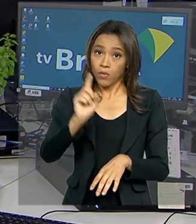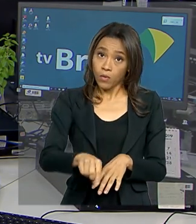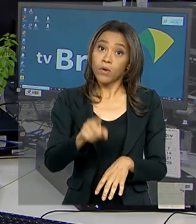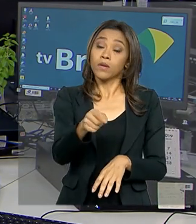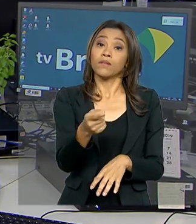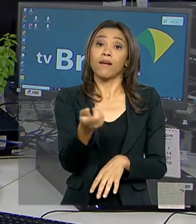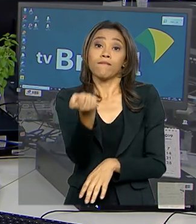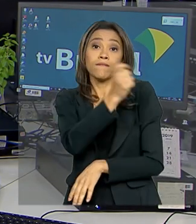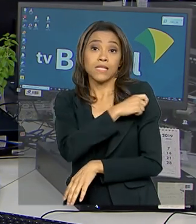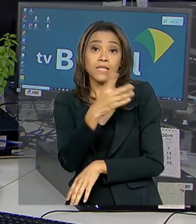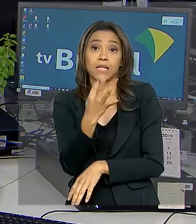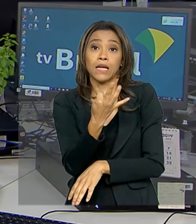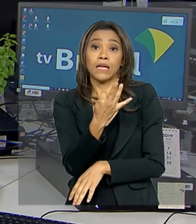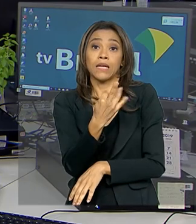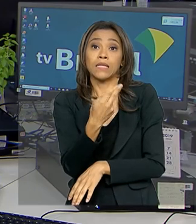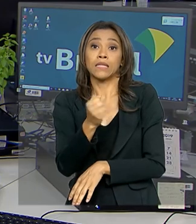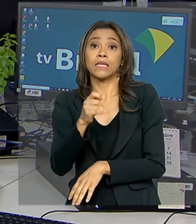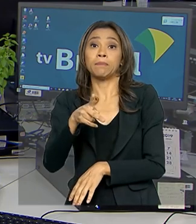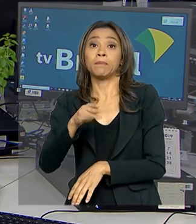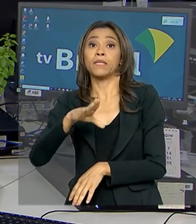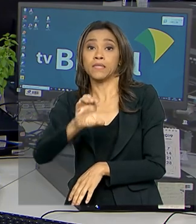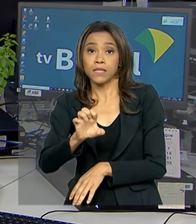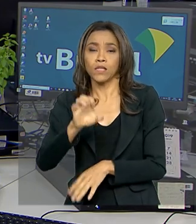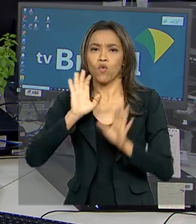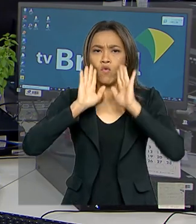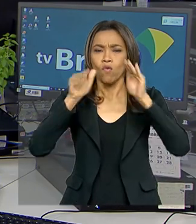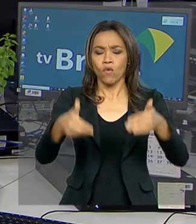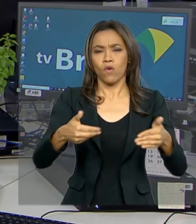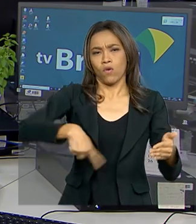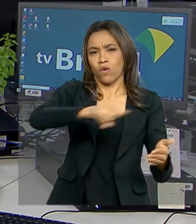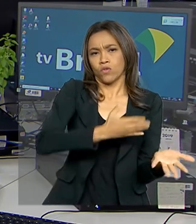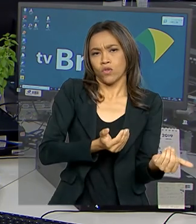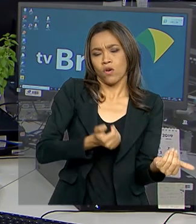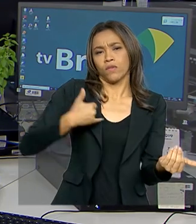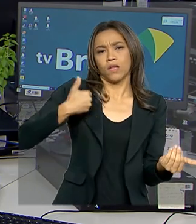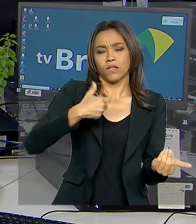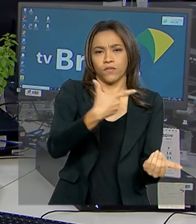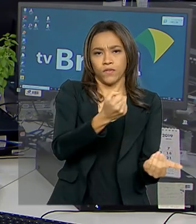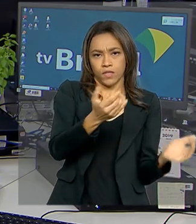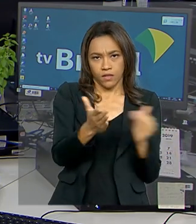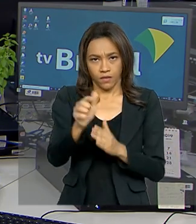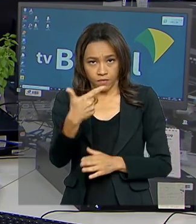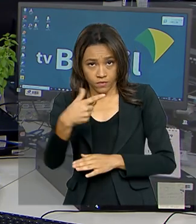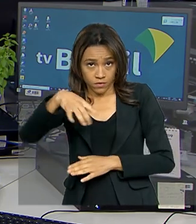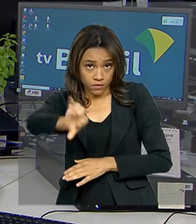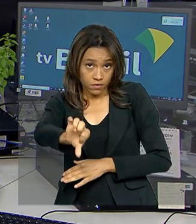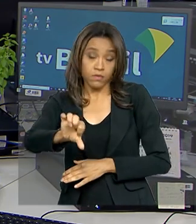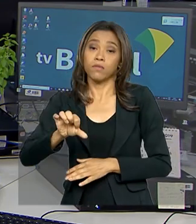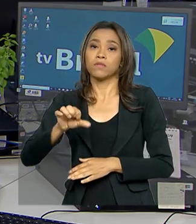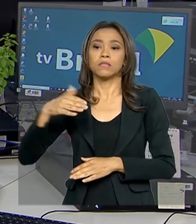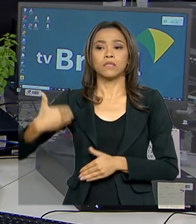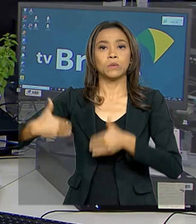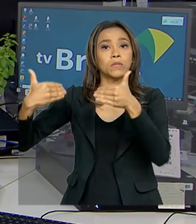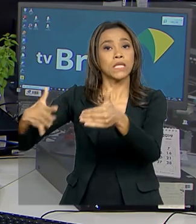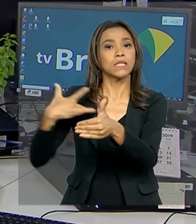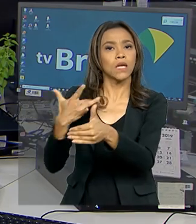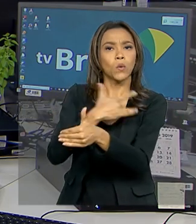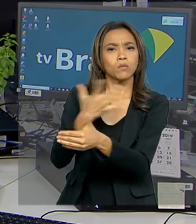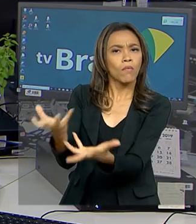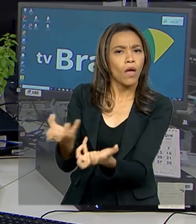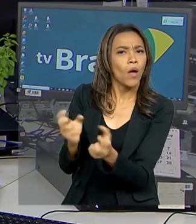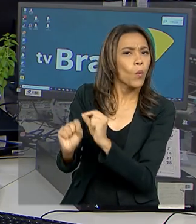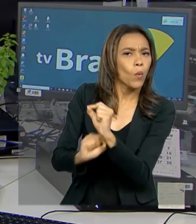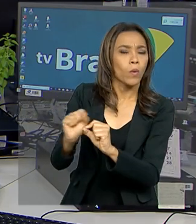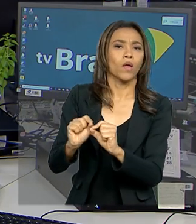viral. O foco desta fase são jovens com idades entre 20 e 29 anos. A previsão do Ministério da Saúde é vacinar